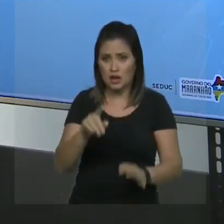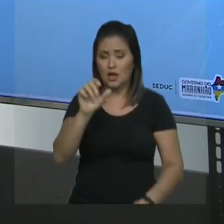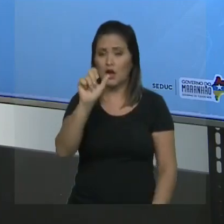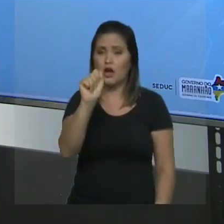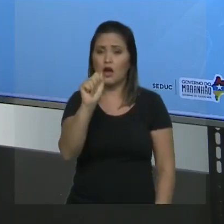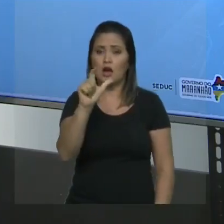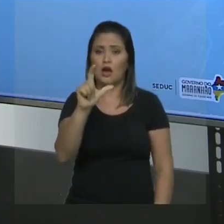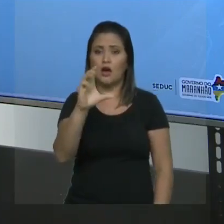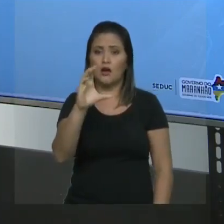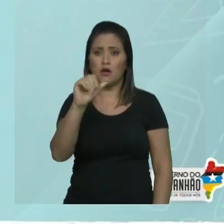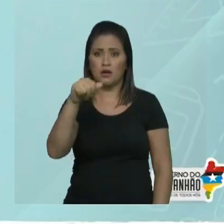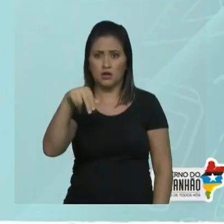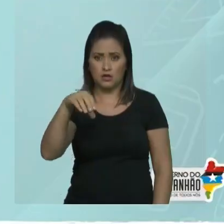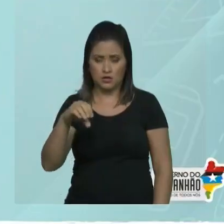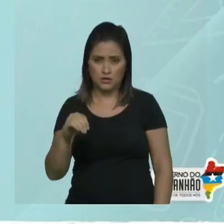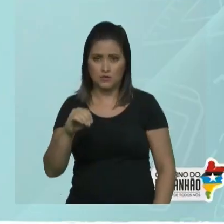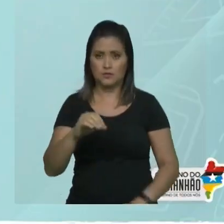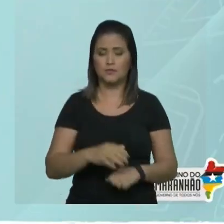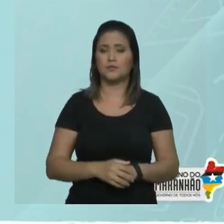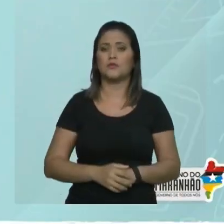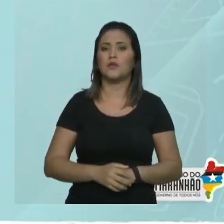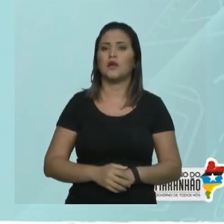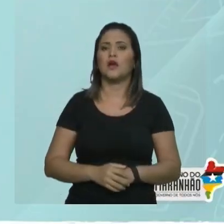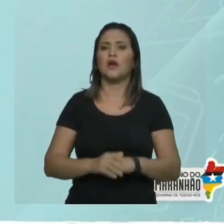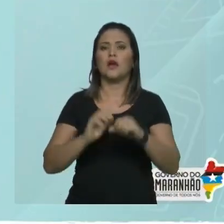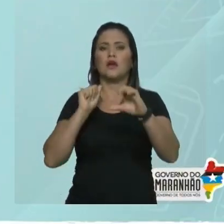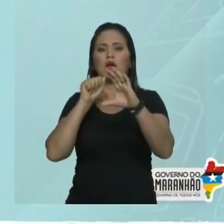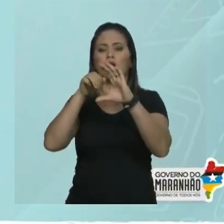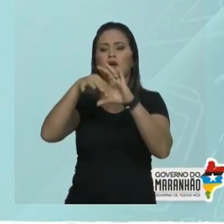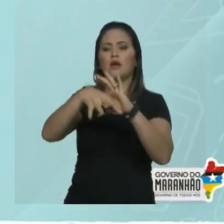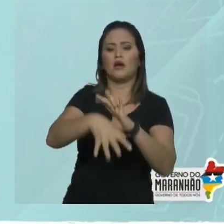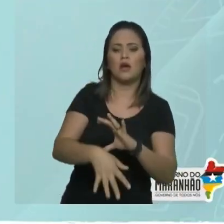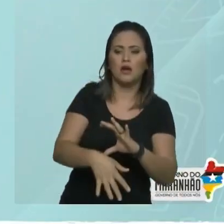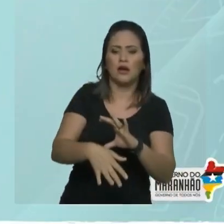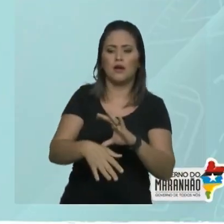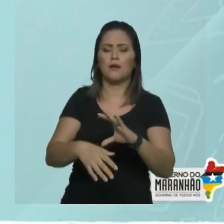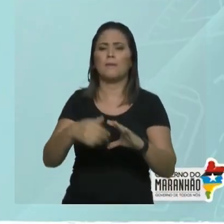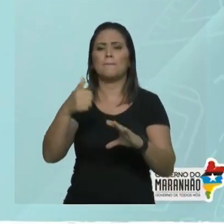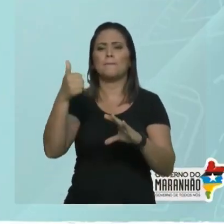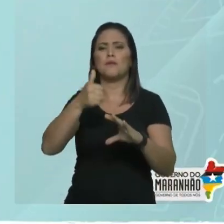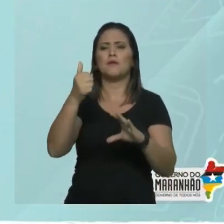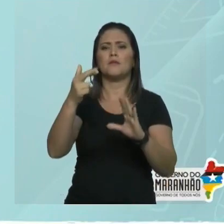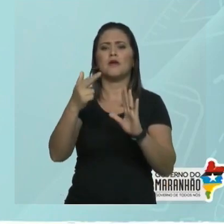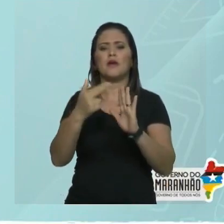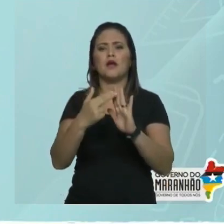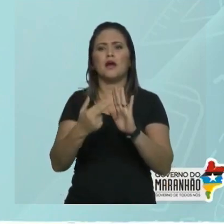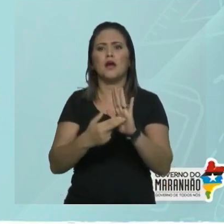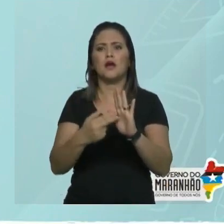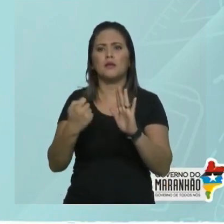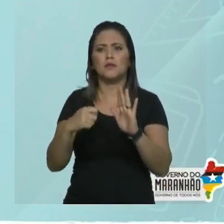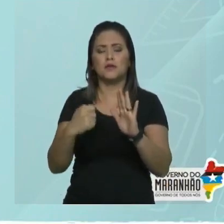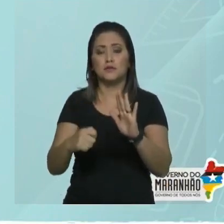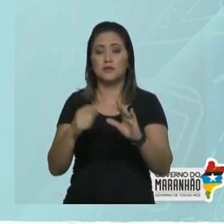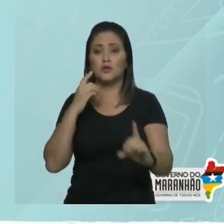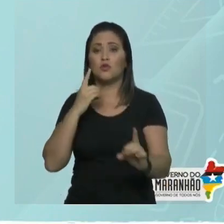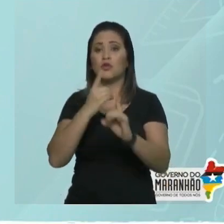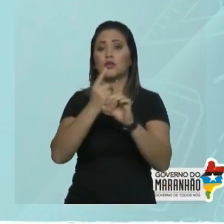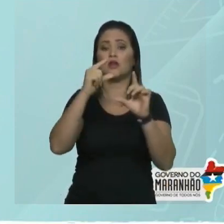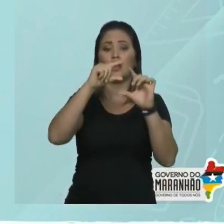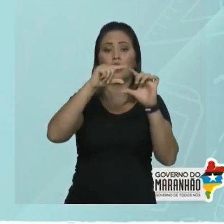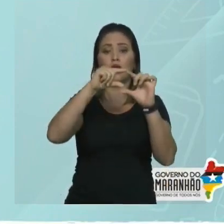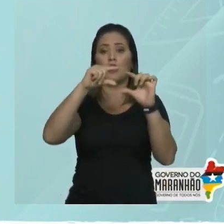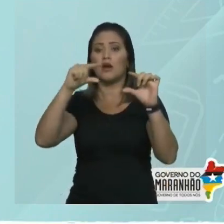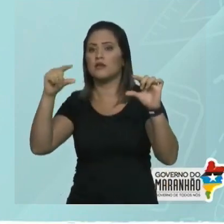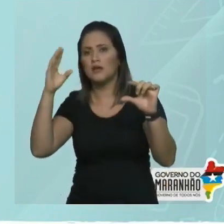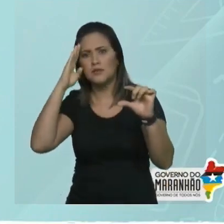Esta cadeia ramificada. E quando a cadeia ramificada, a primeira regra é achar a cadeia principal. E quem é a cadeia principal? A cadeia principal é aquela com